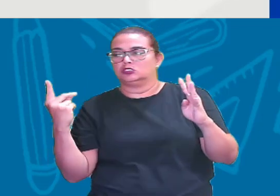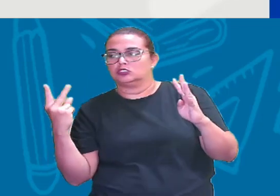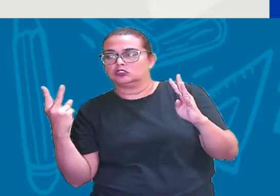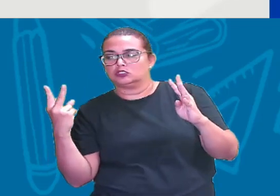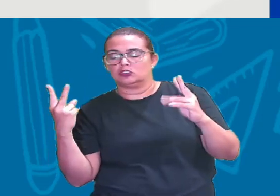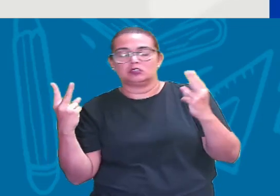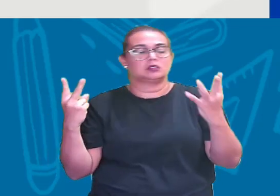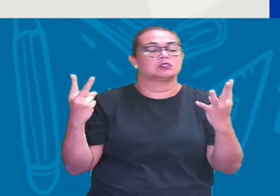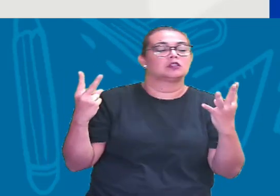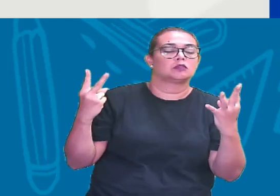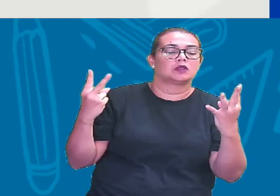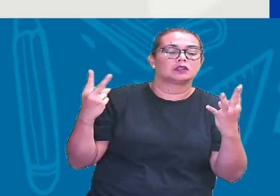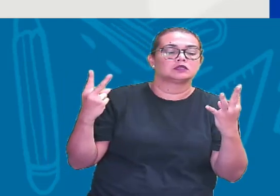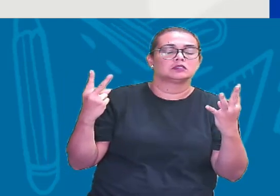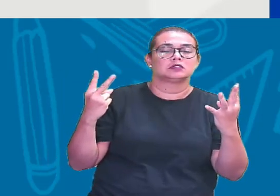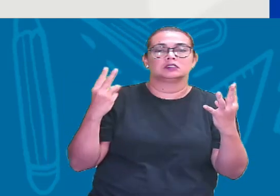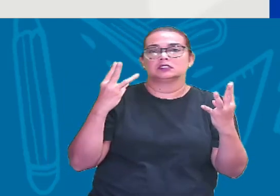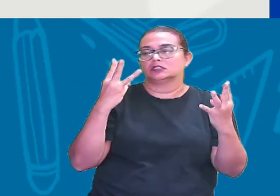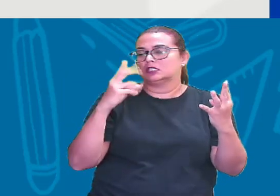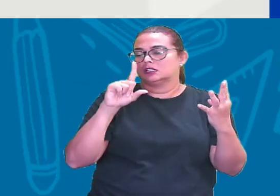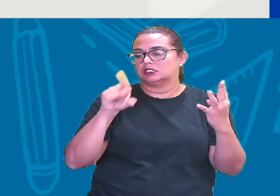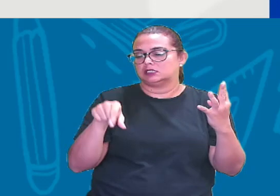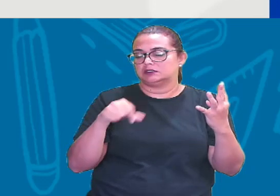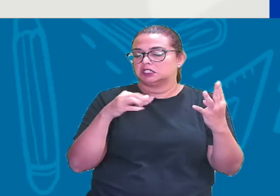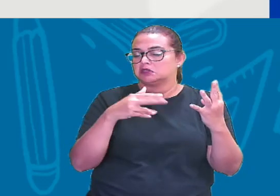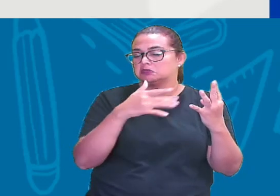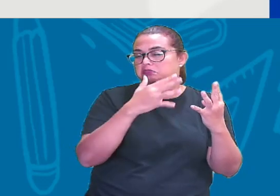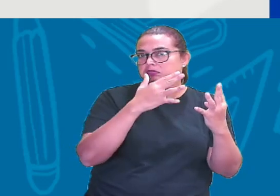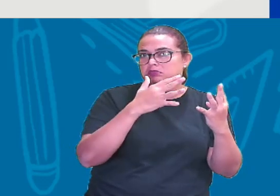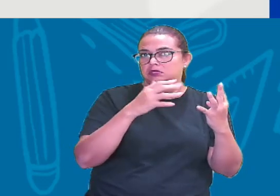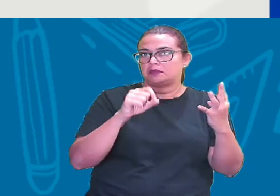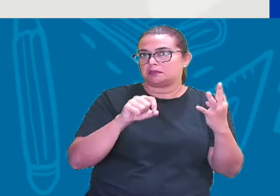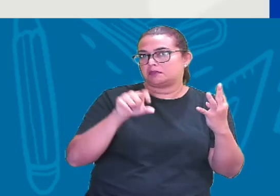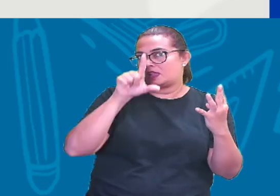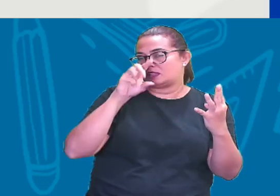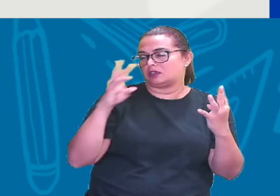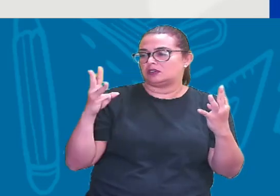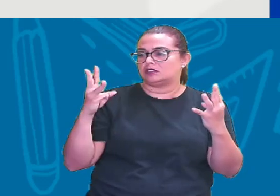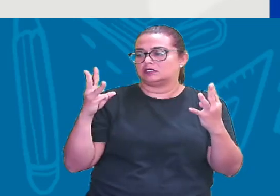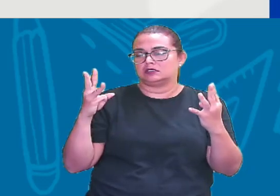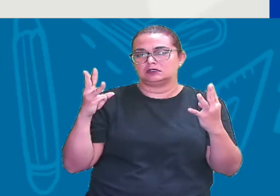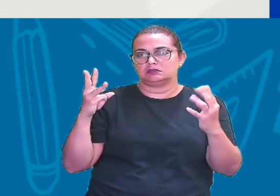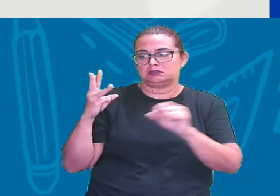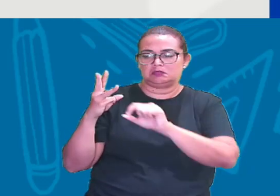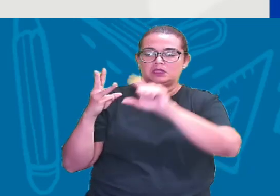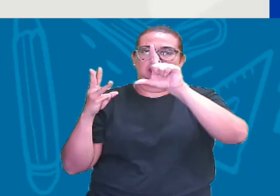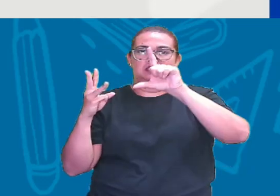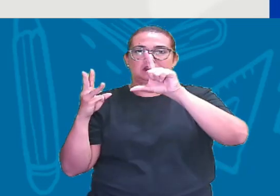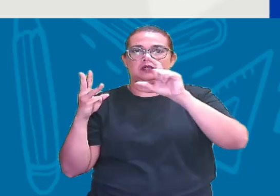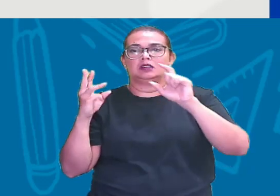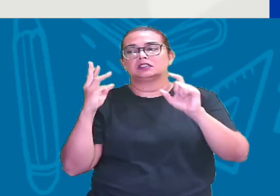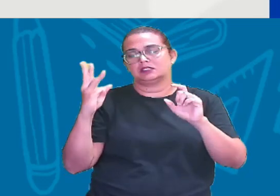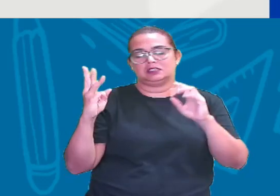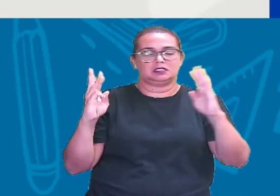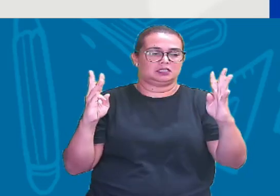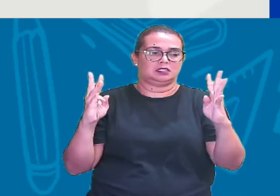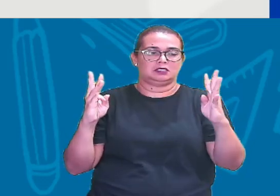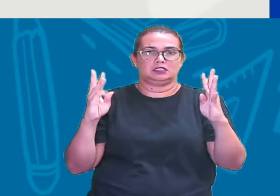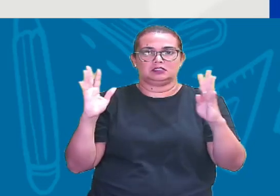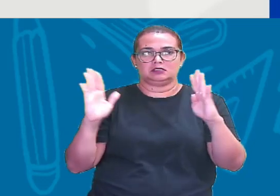Se é 3, alguma coisa Ele é maior que 3 Então é entre 3 e